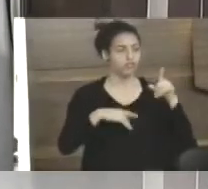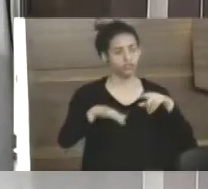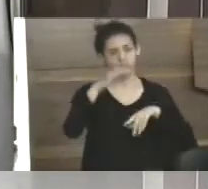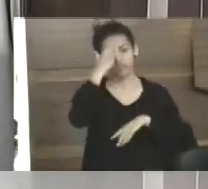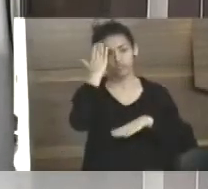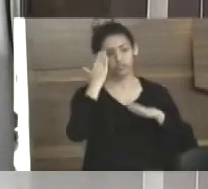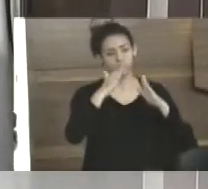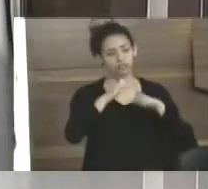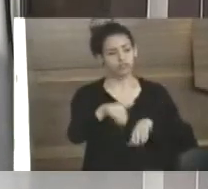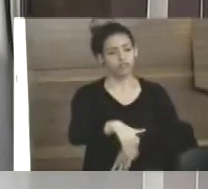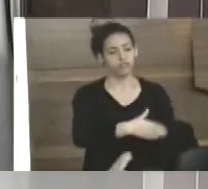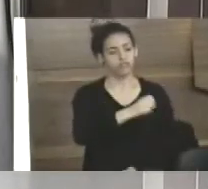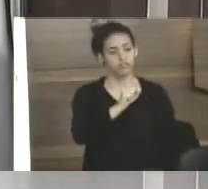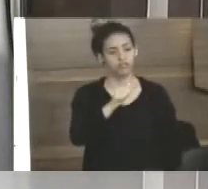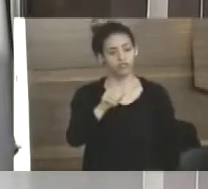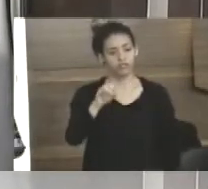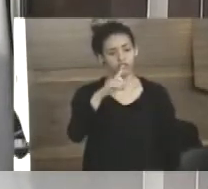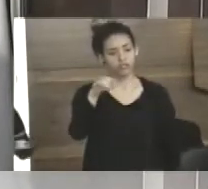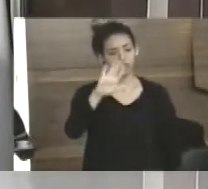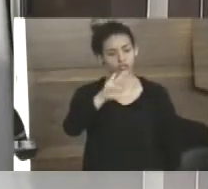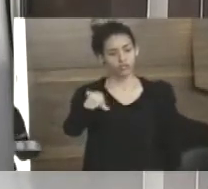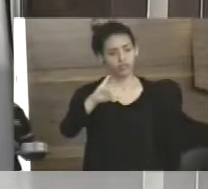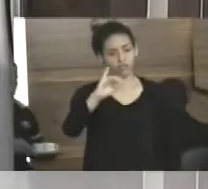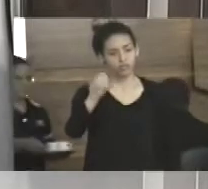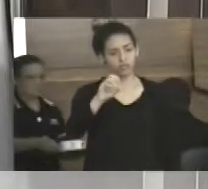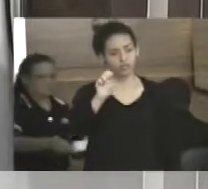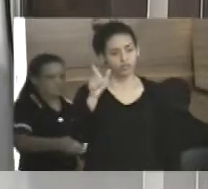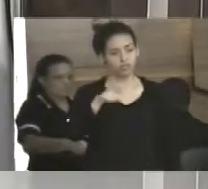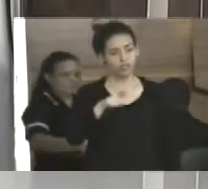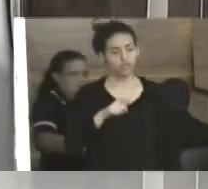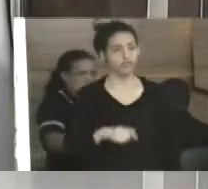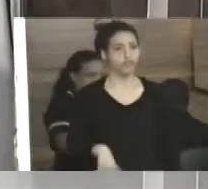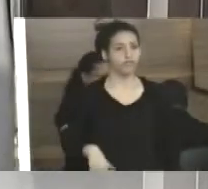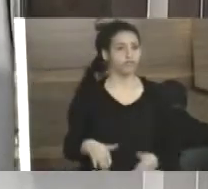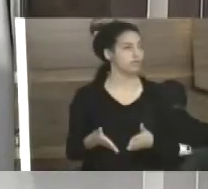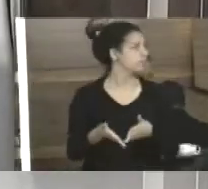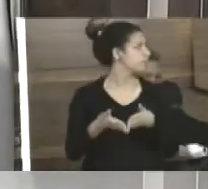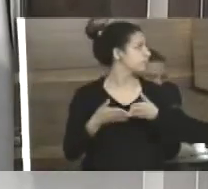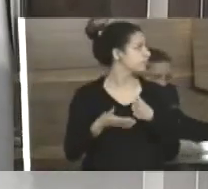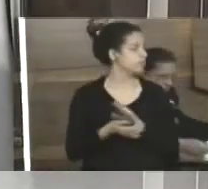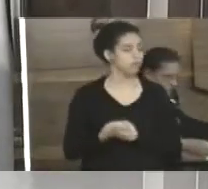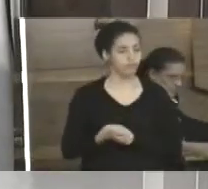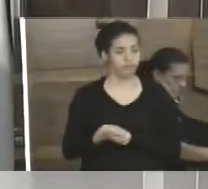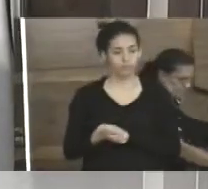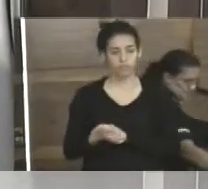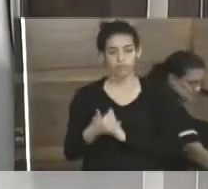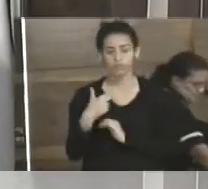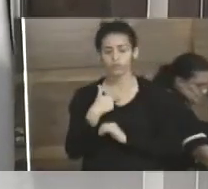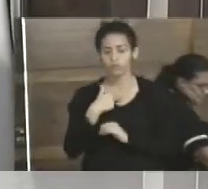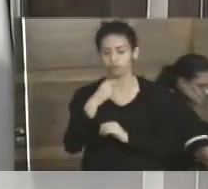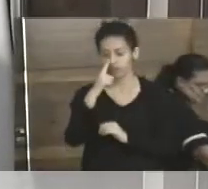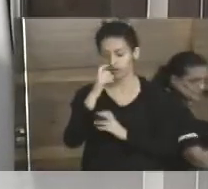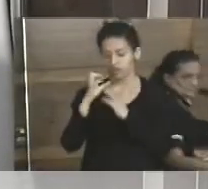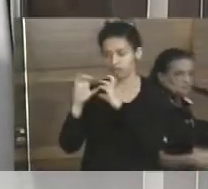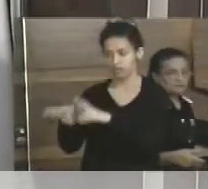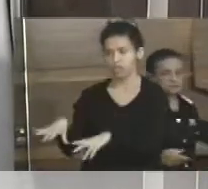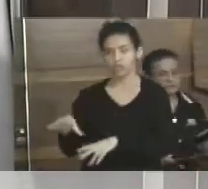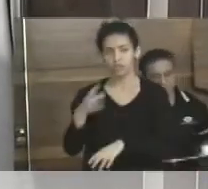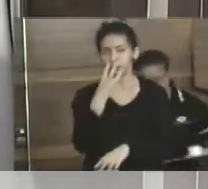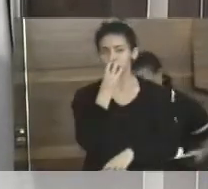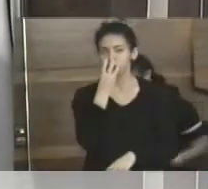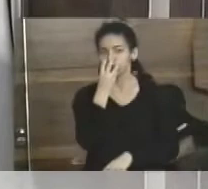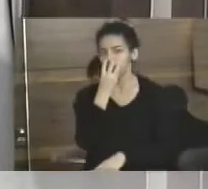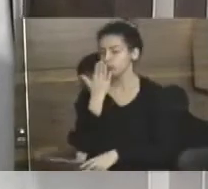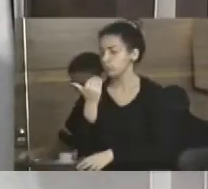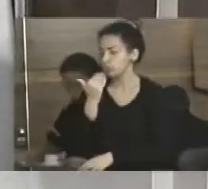da Rua São José pediram tambores lá para fazer a coleta, não deixar o lixo no chão para os cachorros não pegarem.